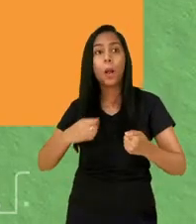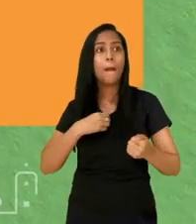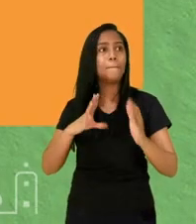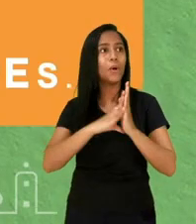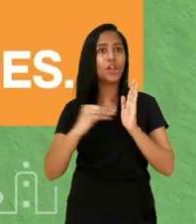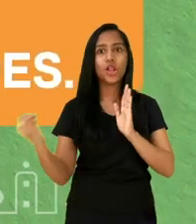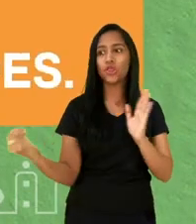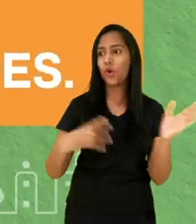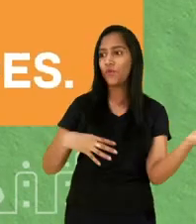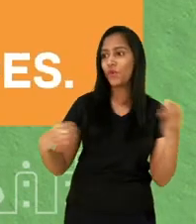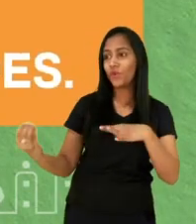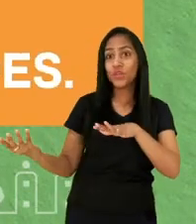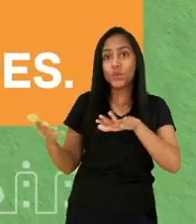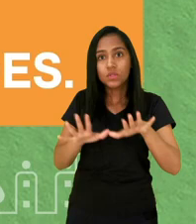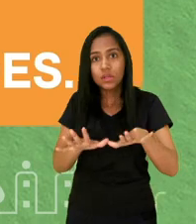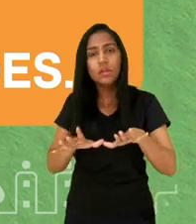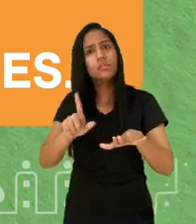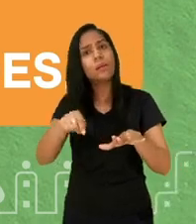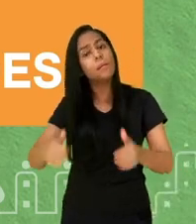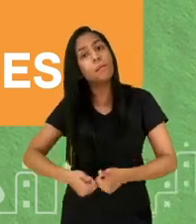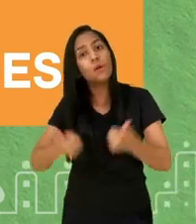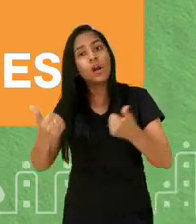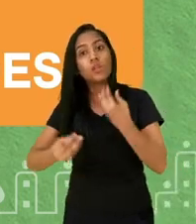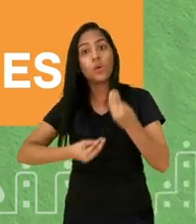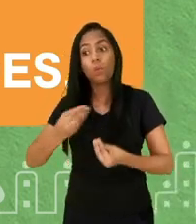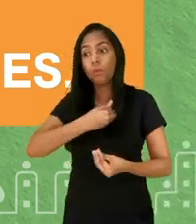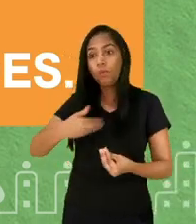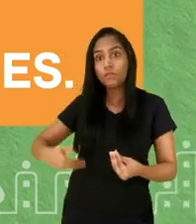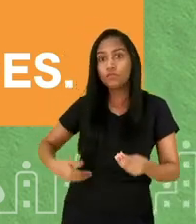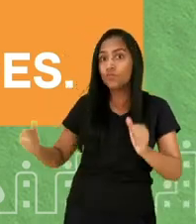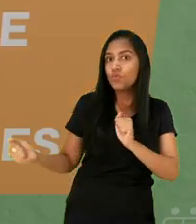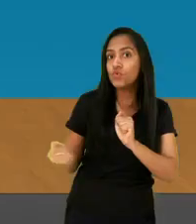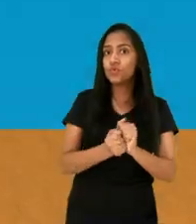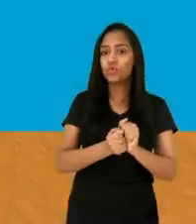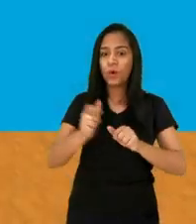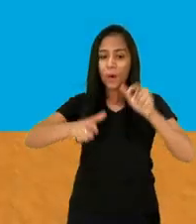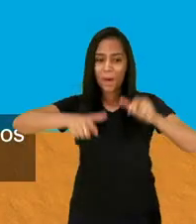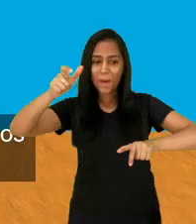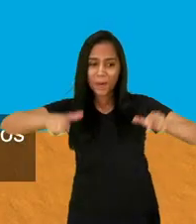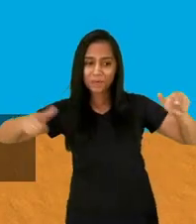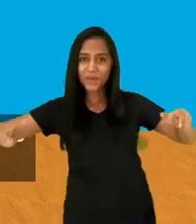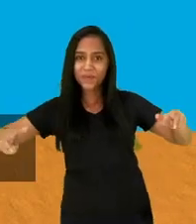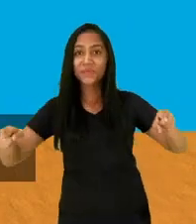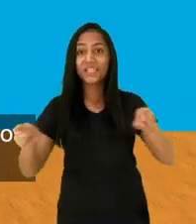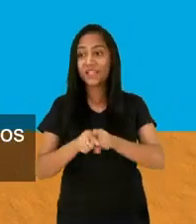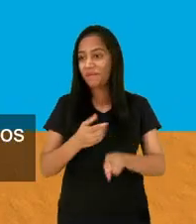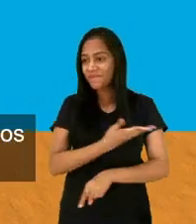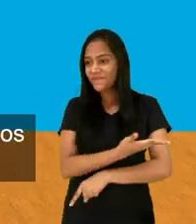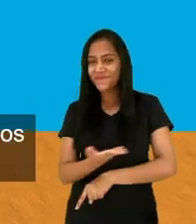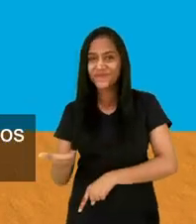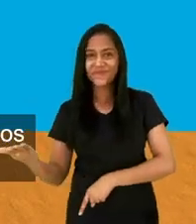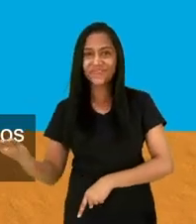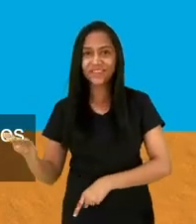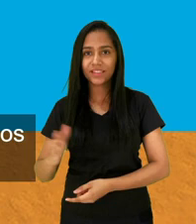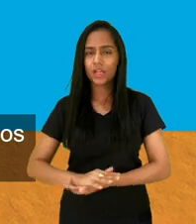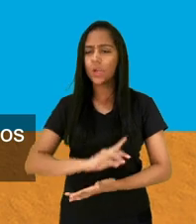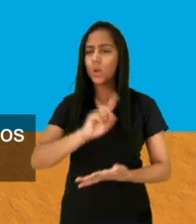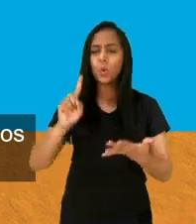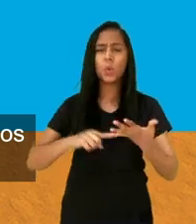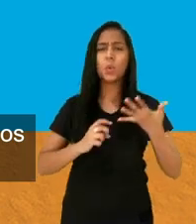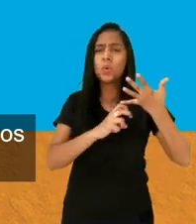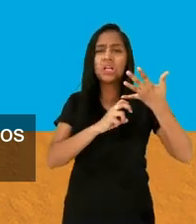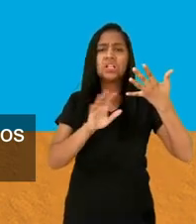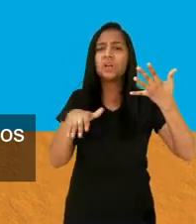e privacidade, garantindo um ambiente digital seguro nas cidades. No quarto objetivo, a proposta é que os